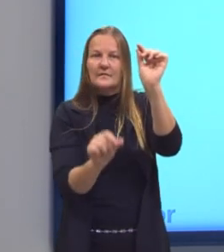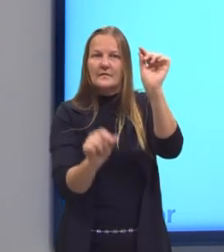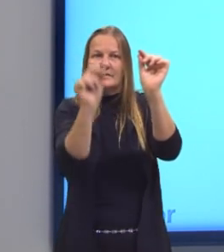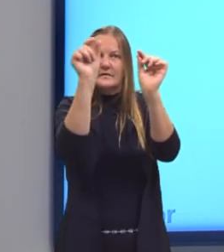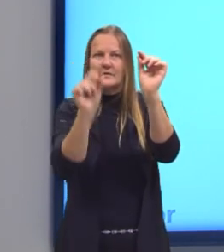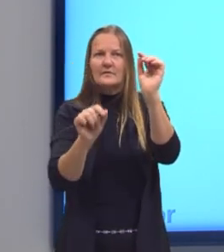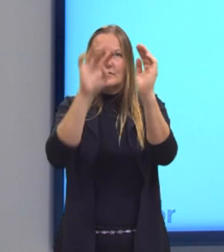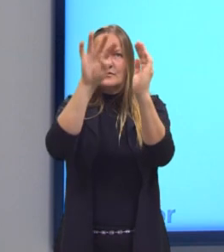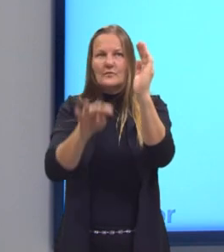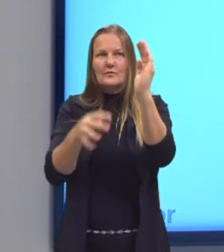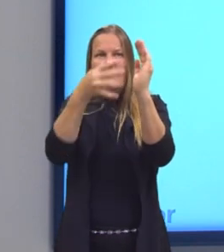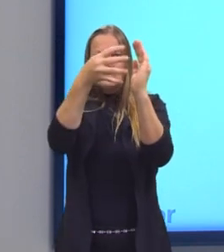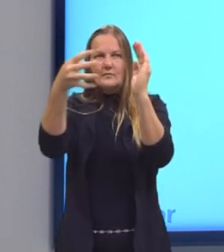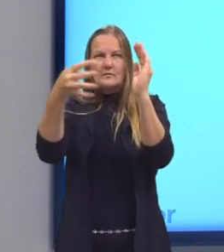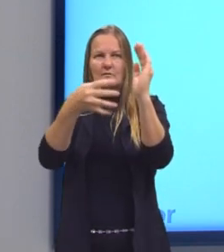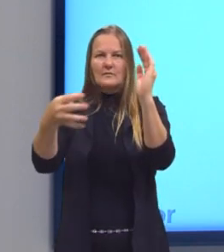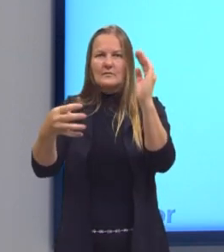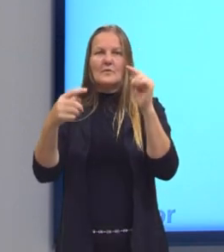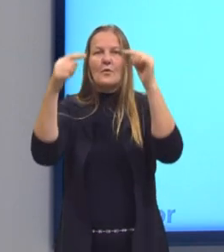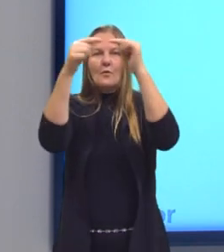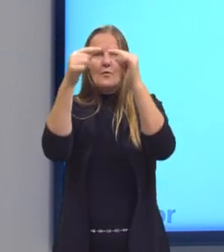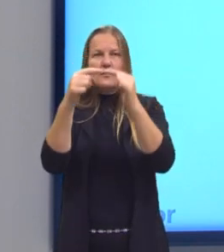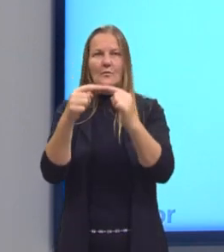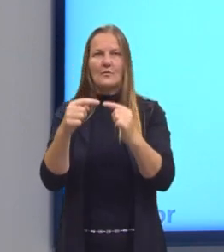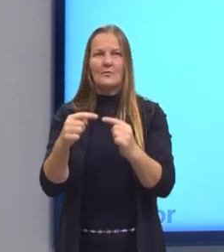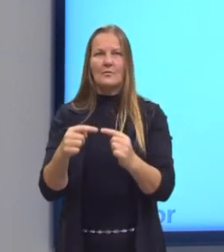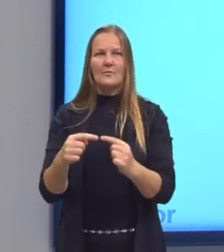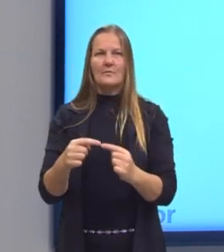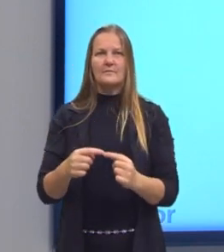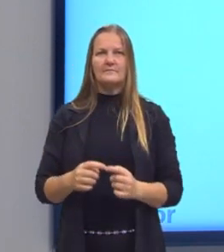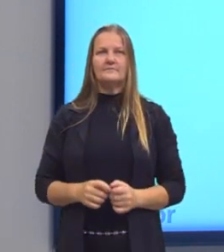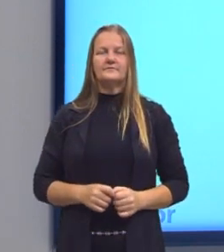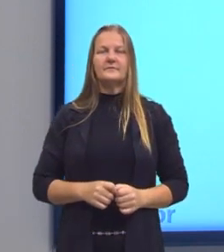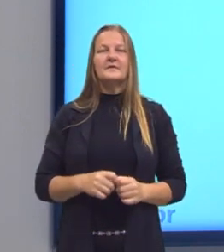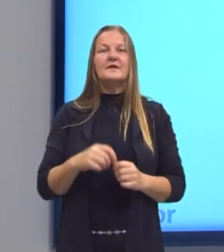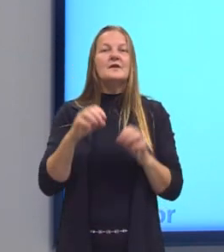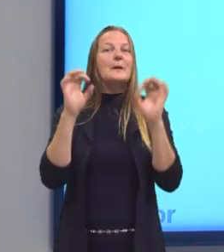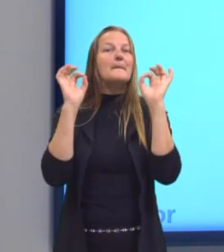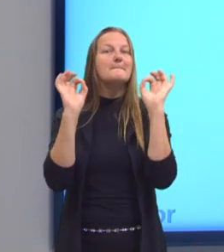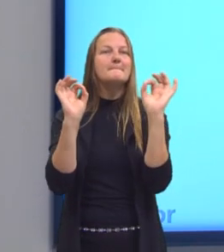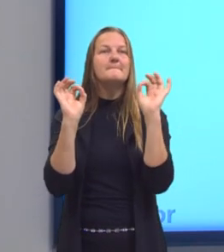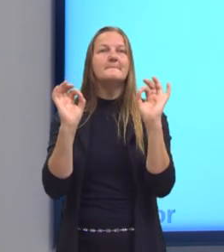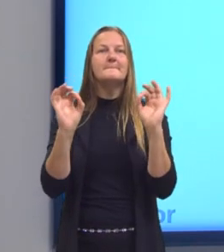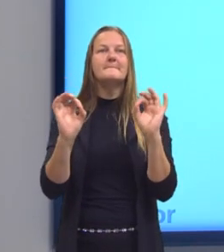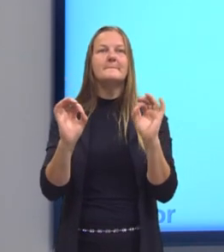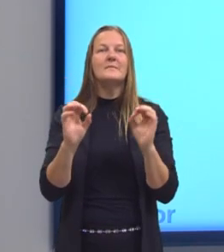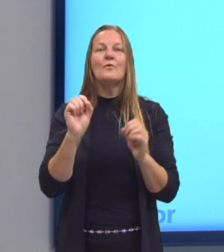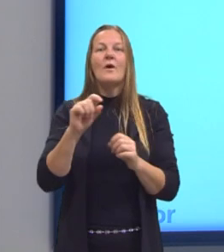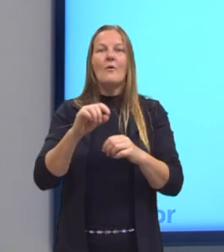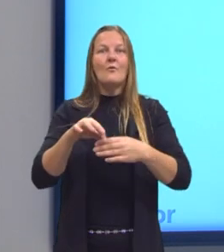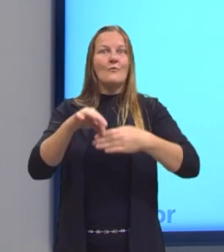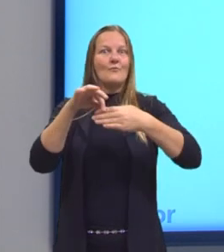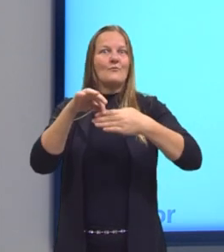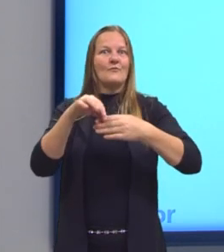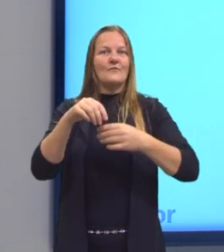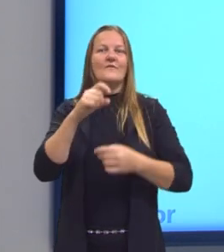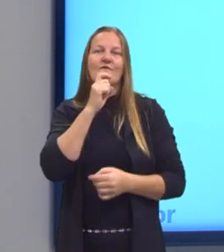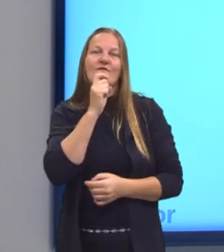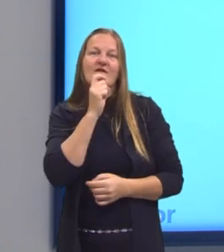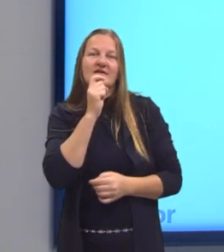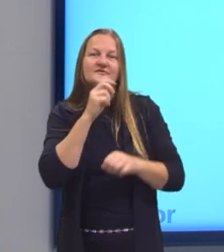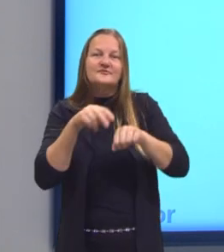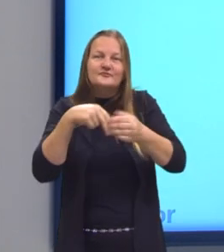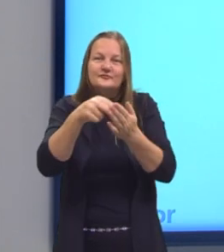na coluna, tá? Aqui nós conseguimos observar os quadrados perfeitos. São esses que estão destacados aqui em verde.